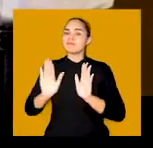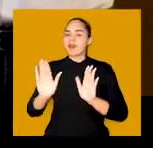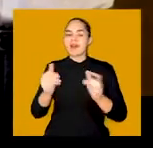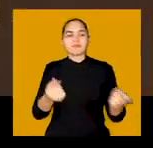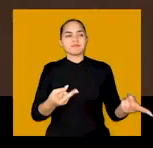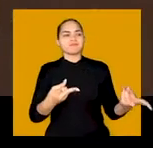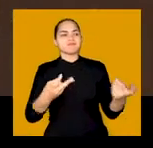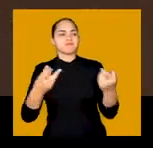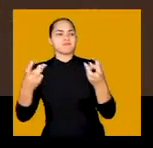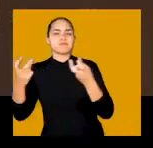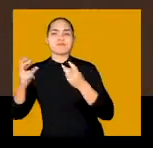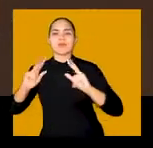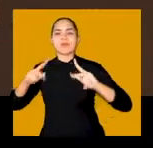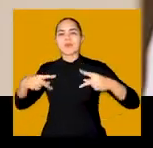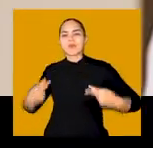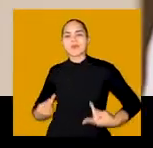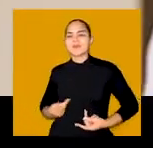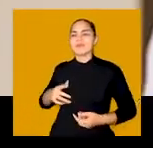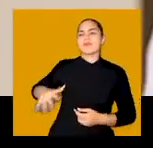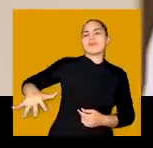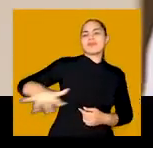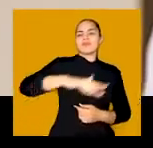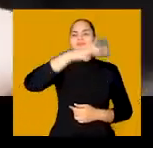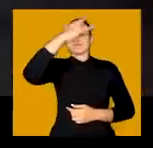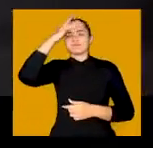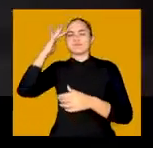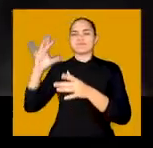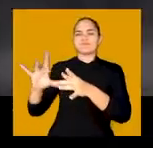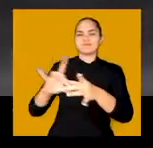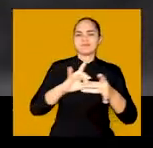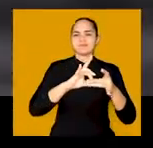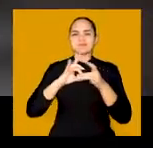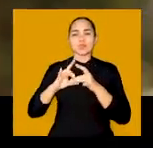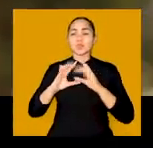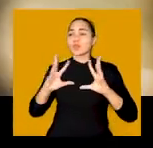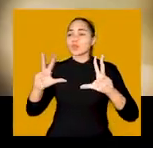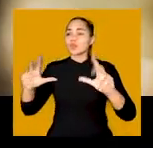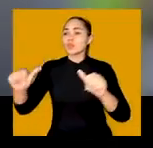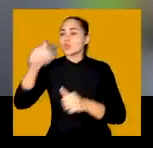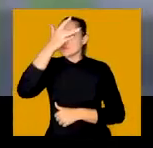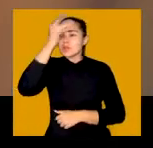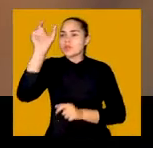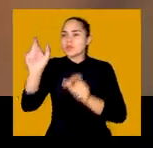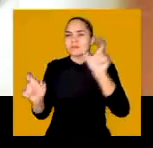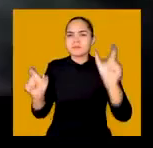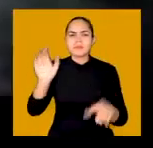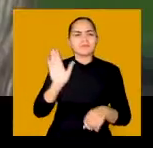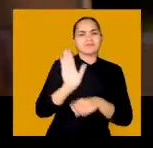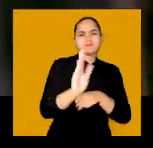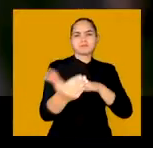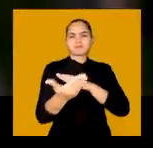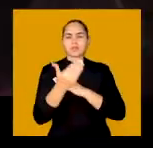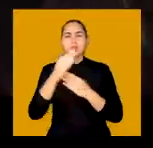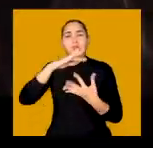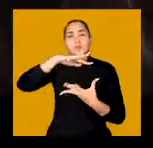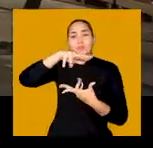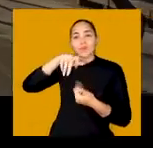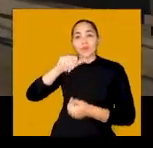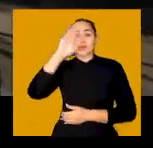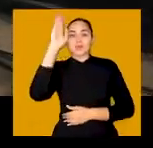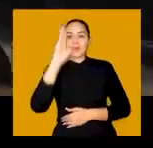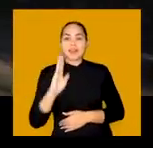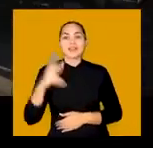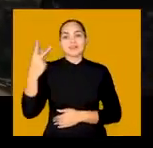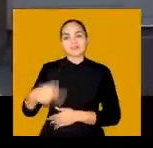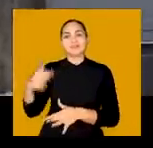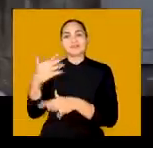também nos deu a chance de ver o melhor da humanidade. Como todas as pessoas estão conectadas no mundo, no país,